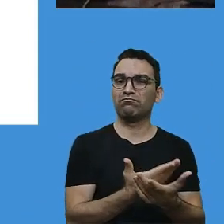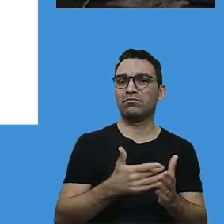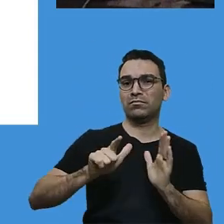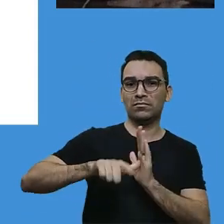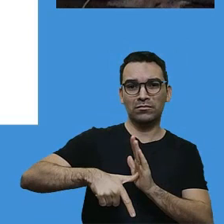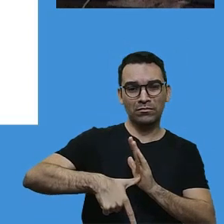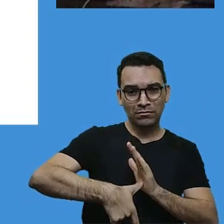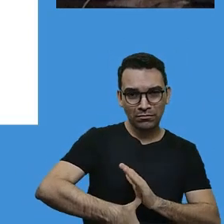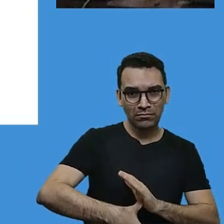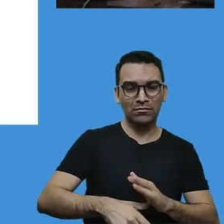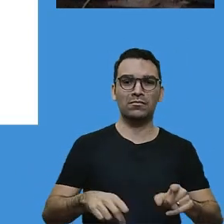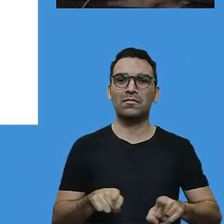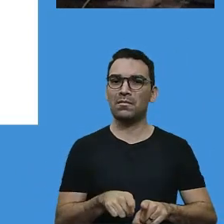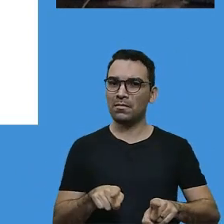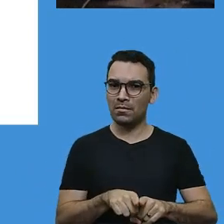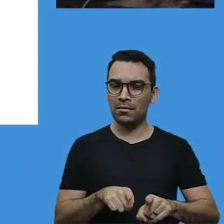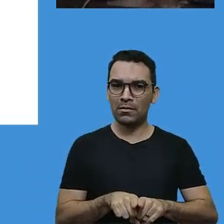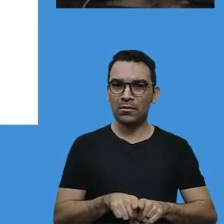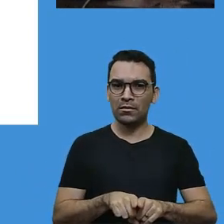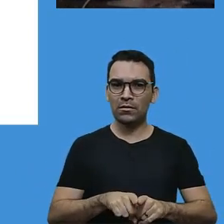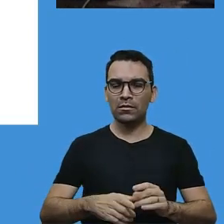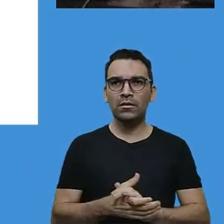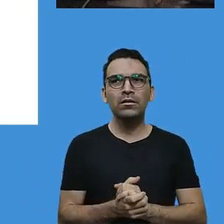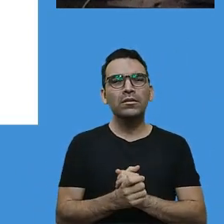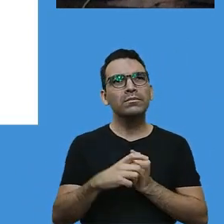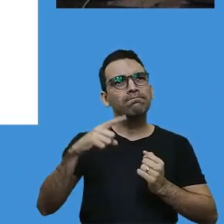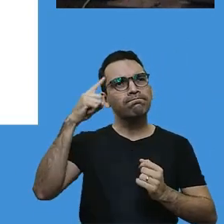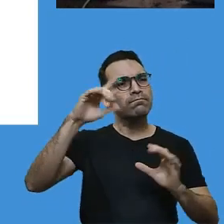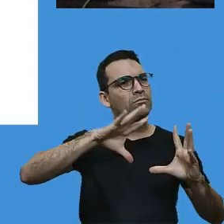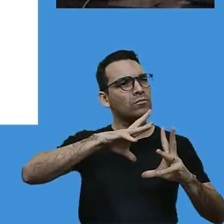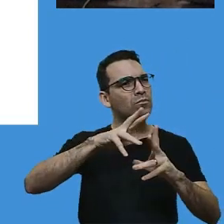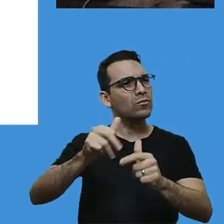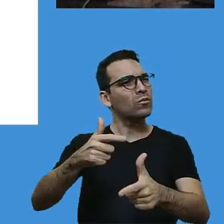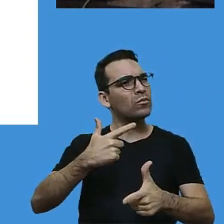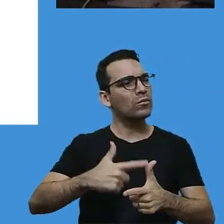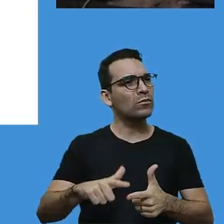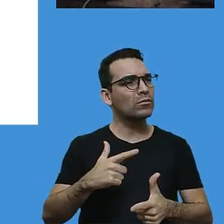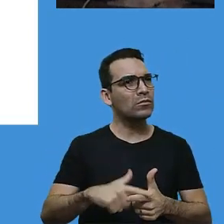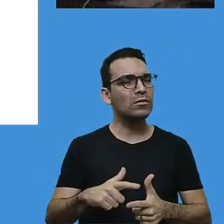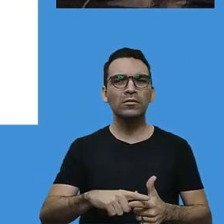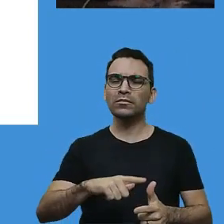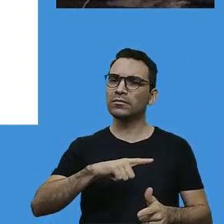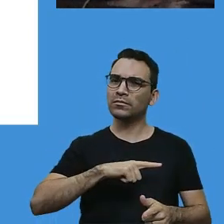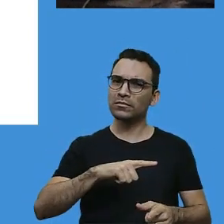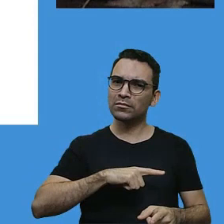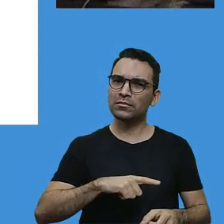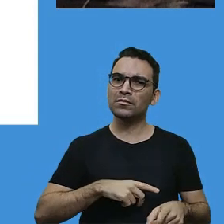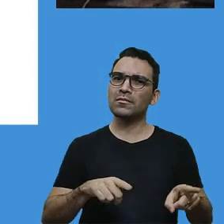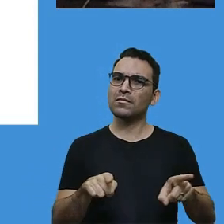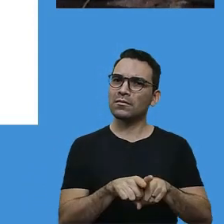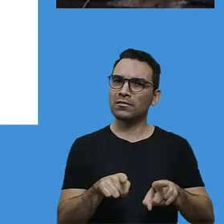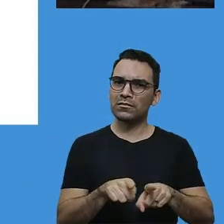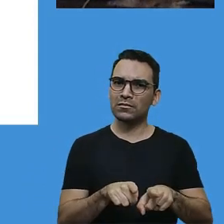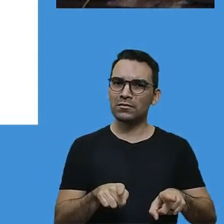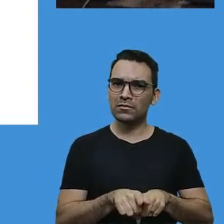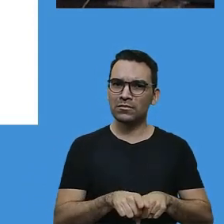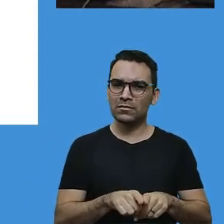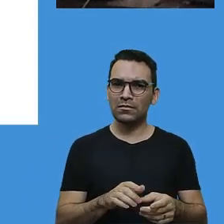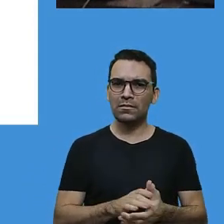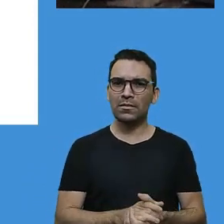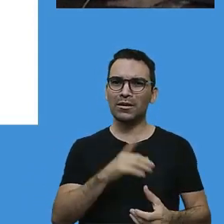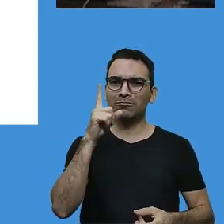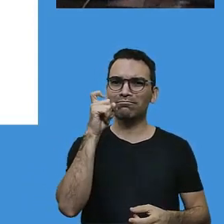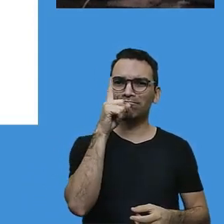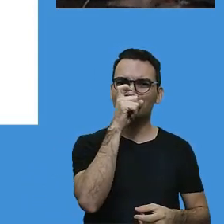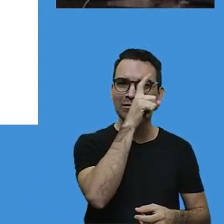E com todos esses problemas, também tivemos que enfrentar o